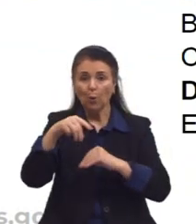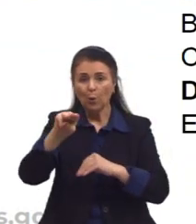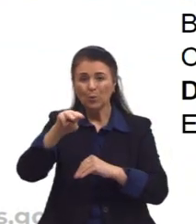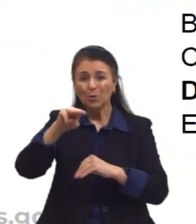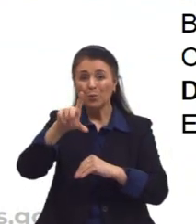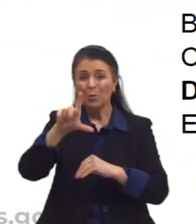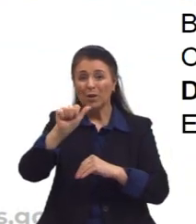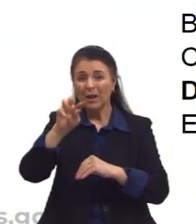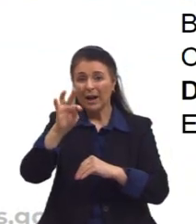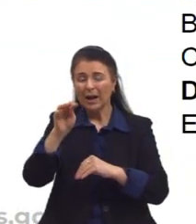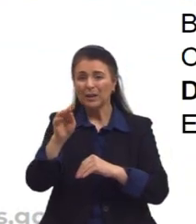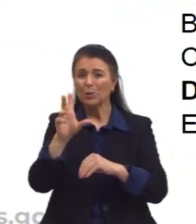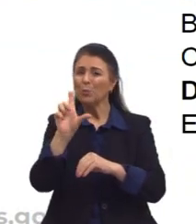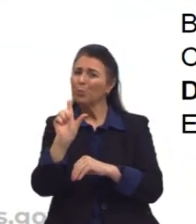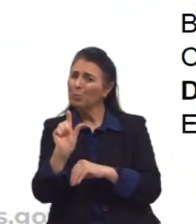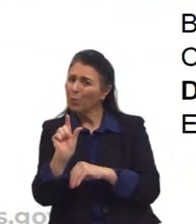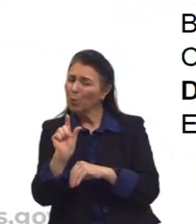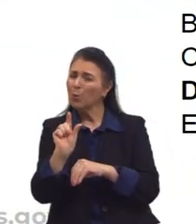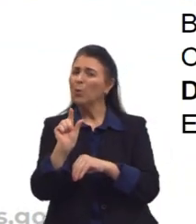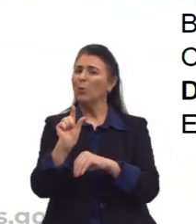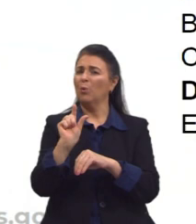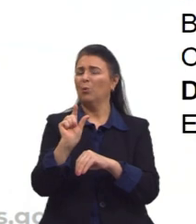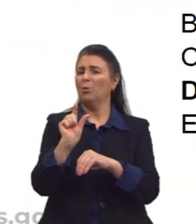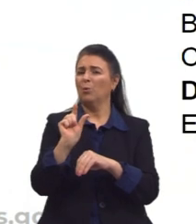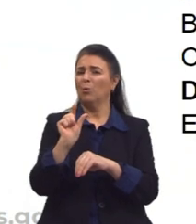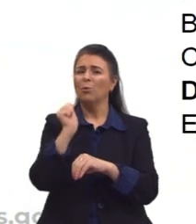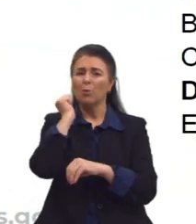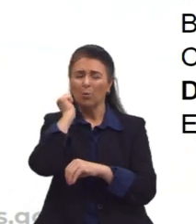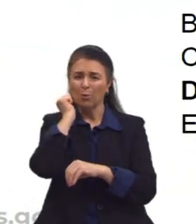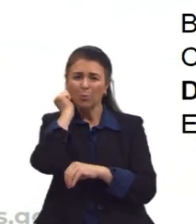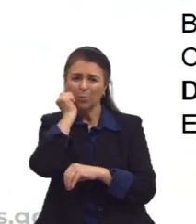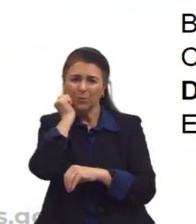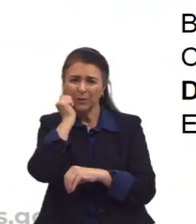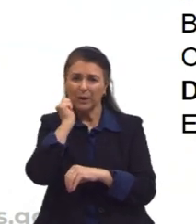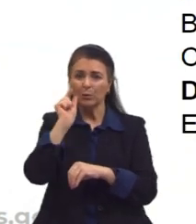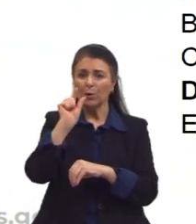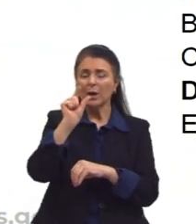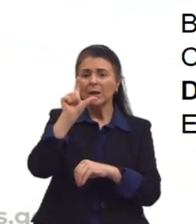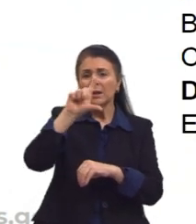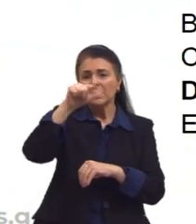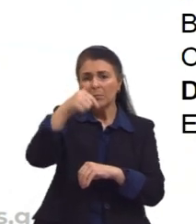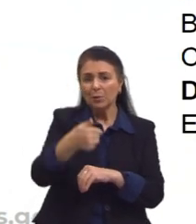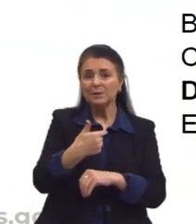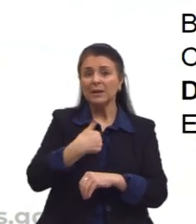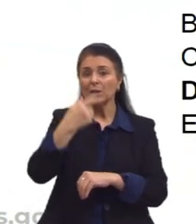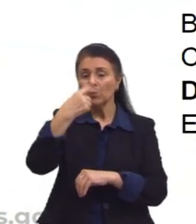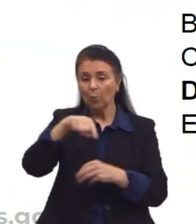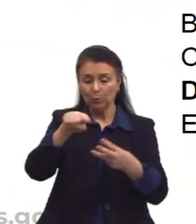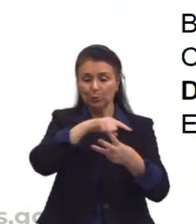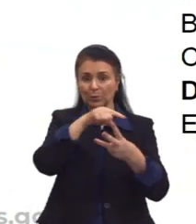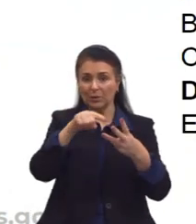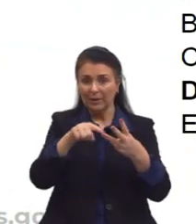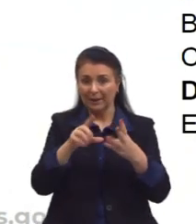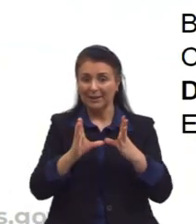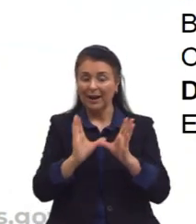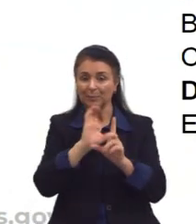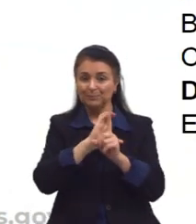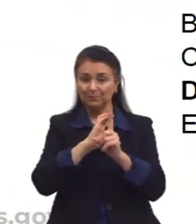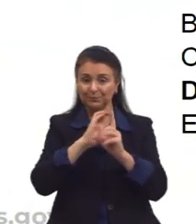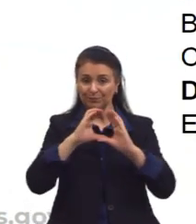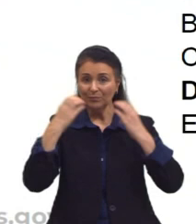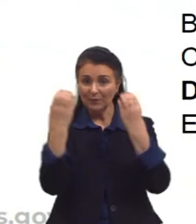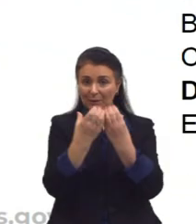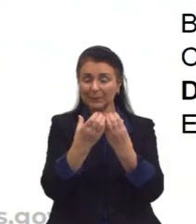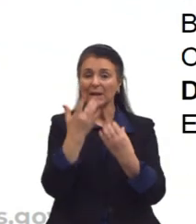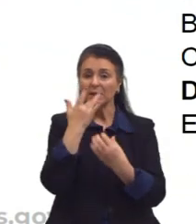pardo e como tal meio branco. E se a pele é um pouco mais clara, já passa a incorporar a comunidade branca. A forma